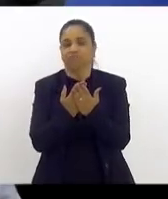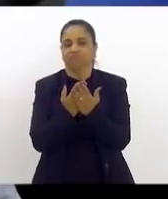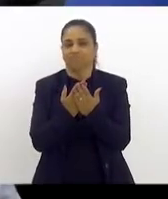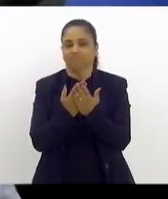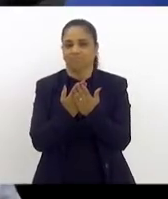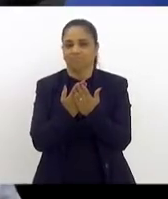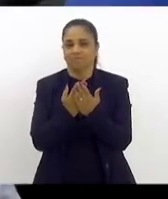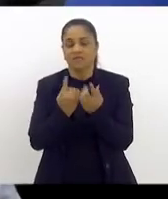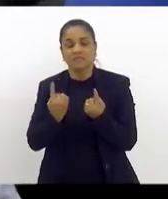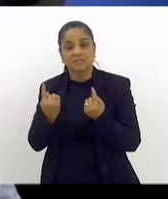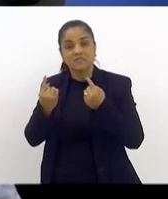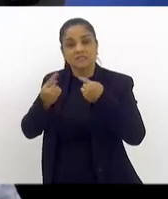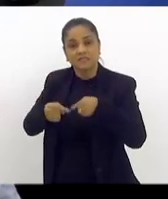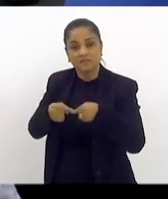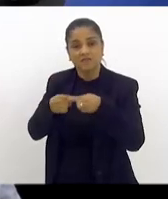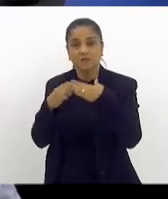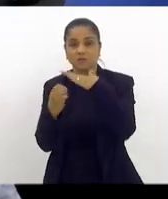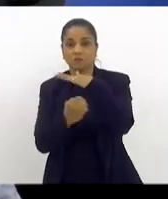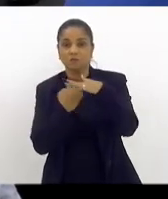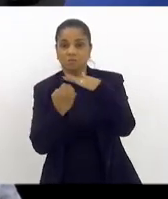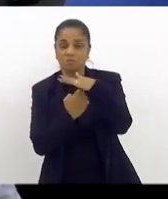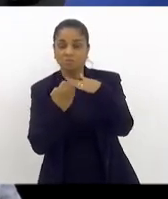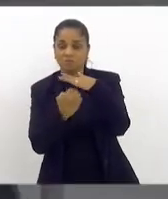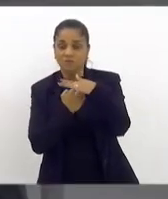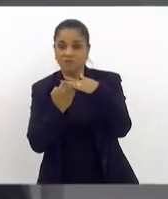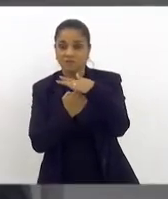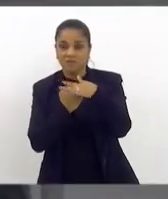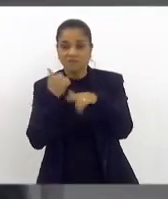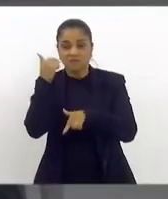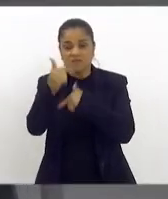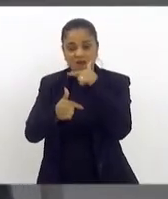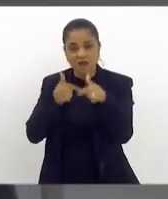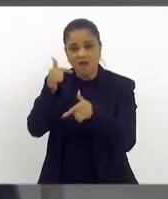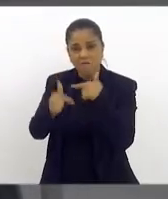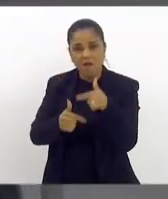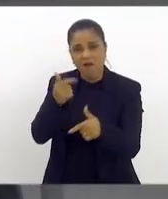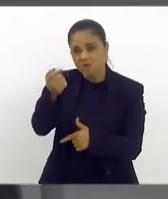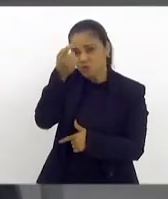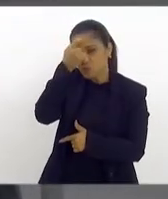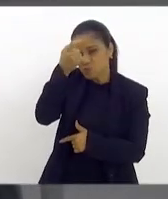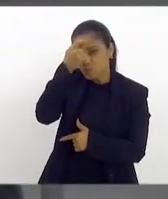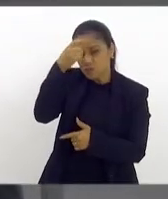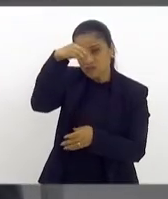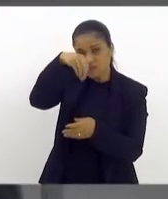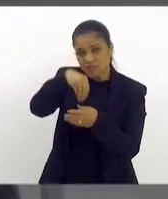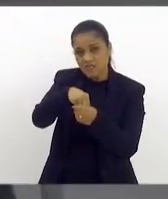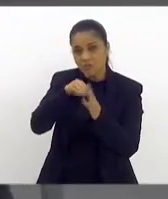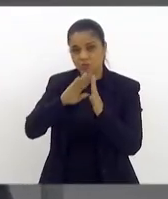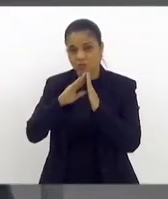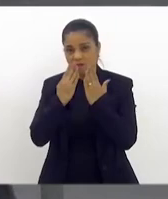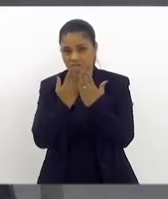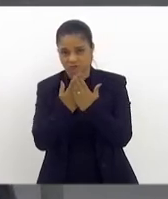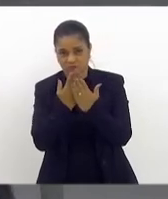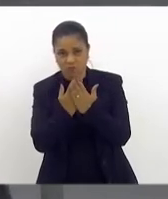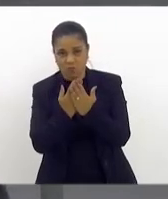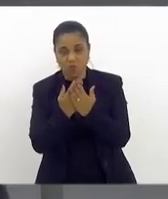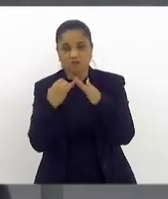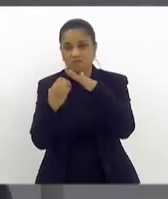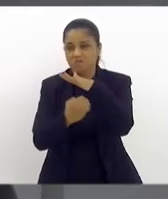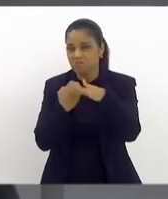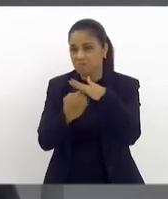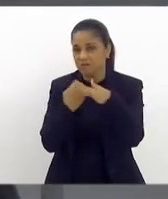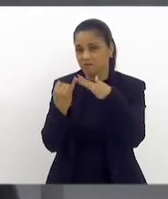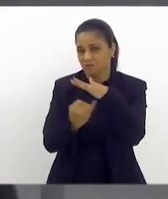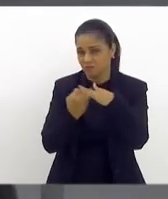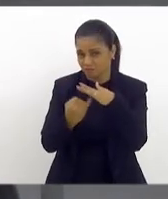Desafio as empresas a fazerem trabalhos de conscientização. Gostaria de convidar os